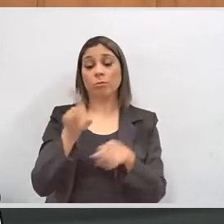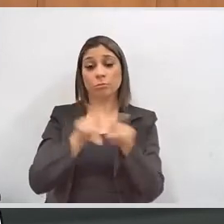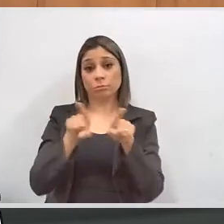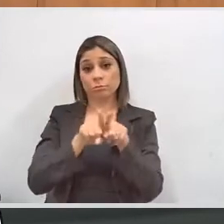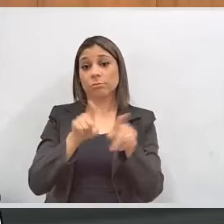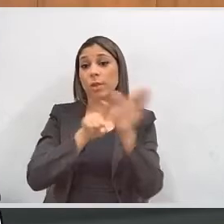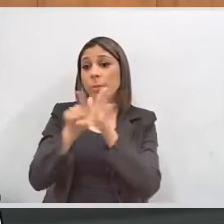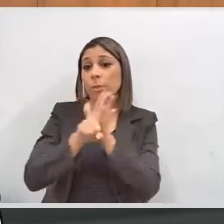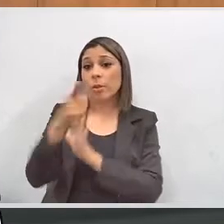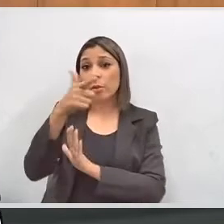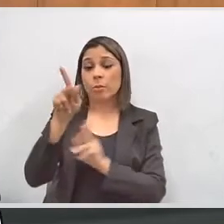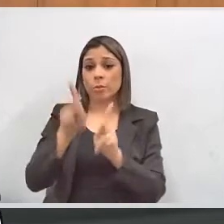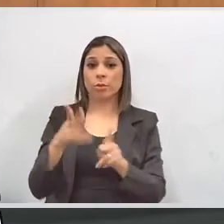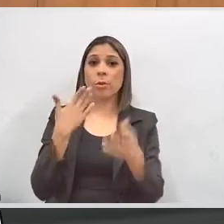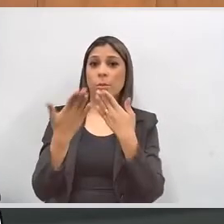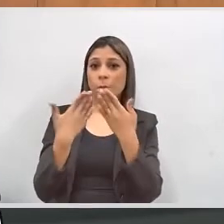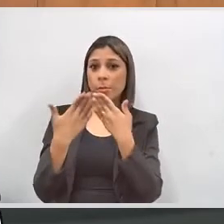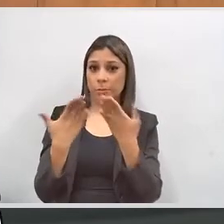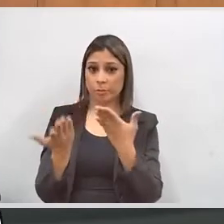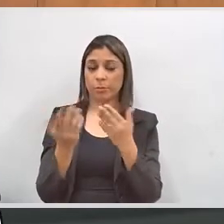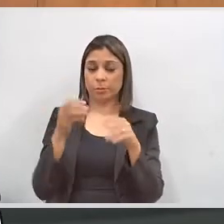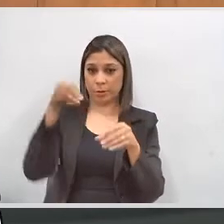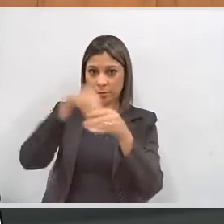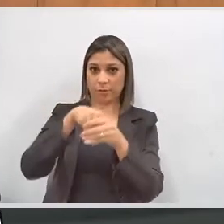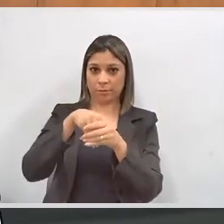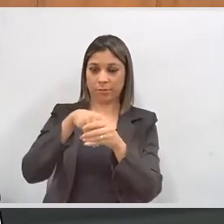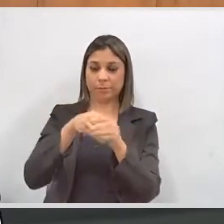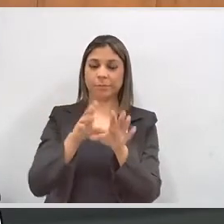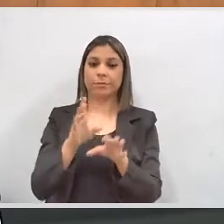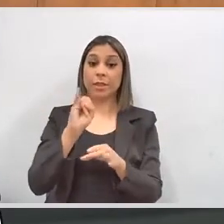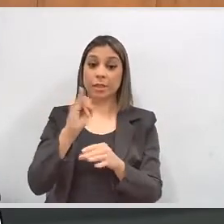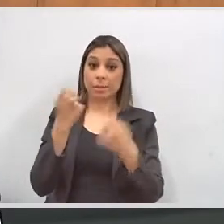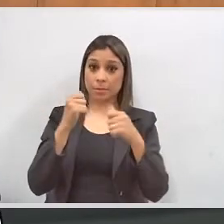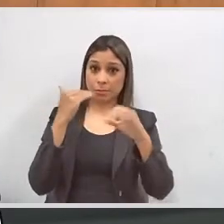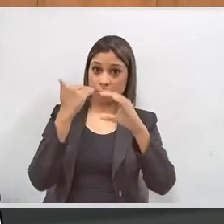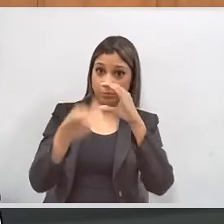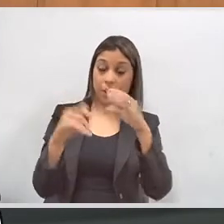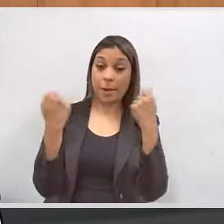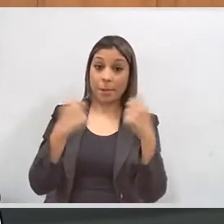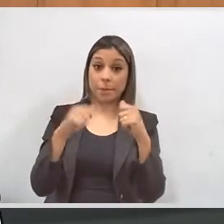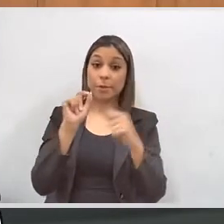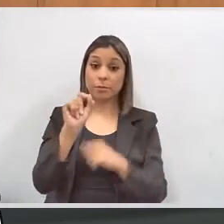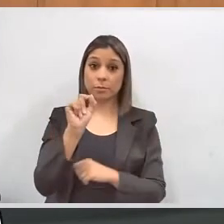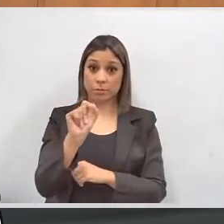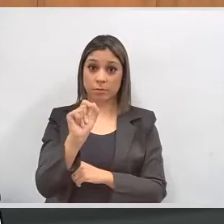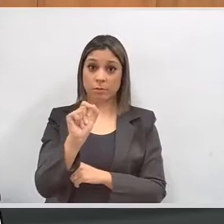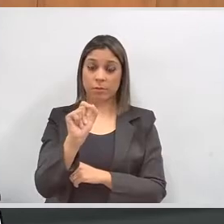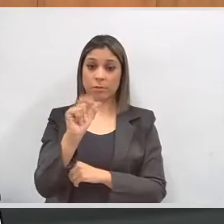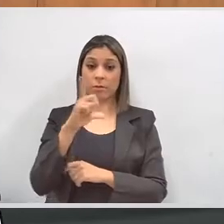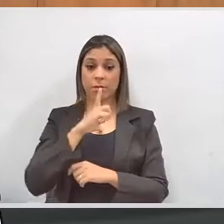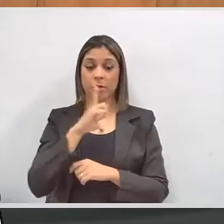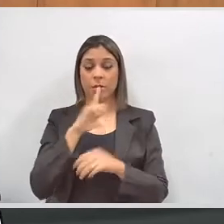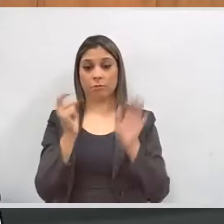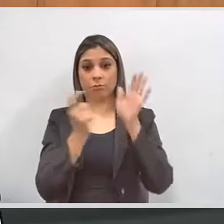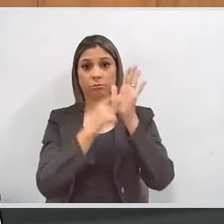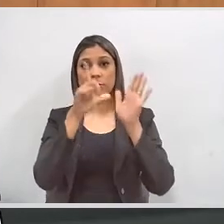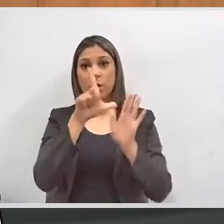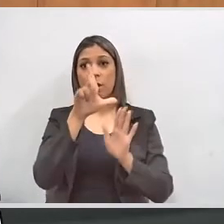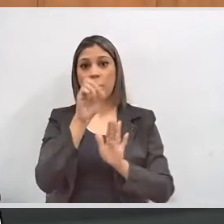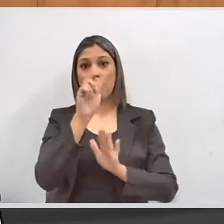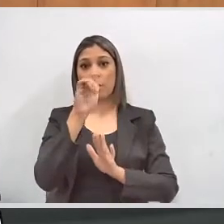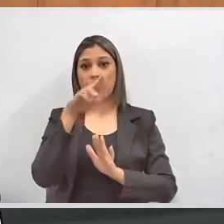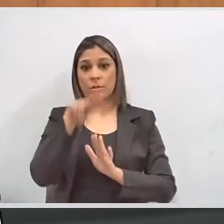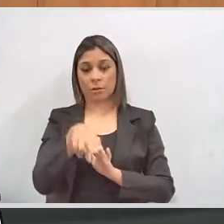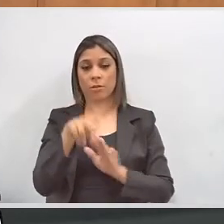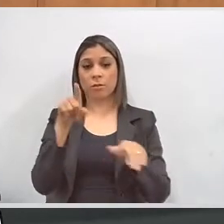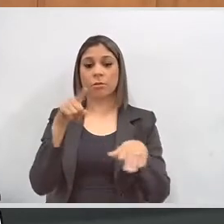interagir com outros participantes em um bate-papo. Para enviar mensagens, o cidadão deverá efetuar o login no